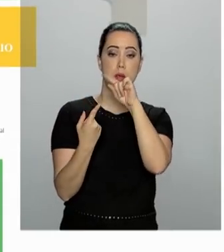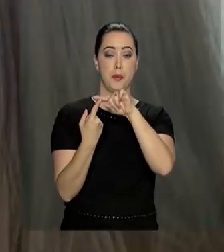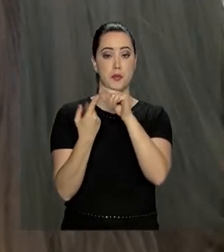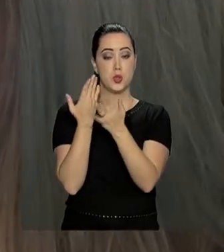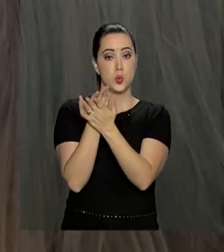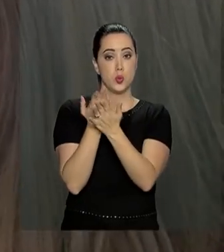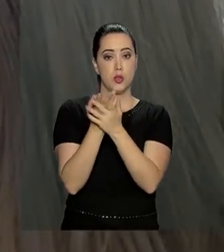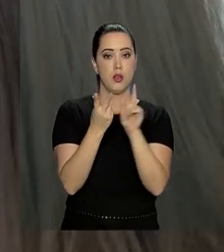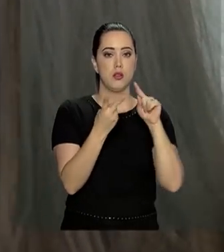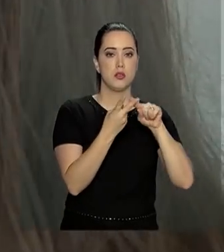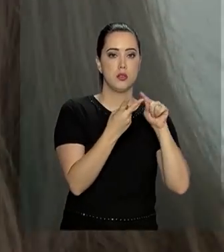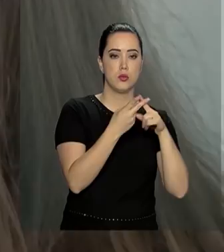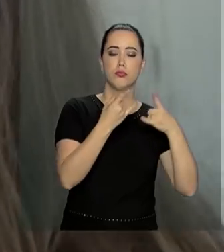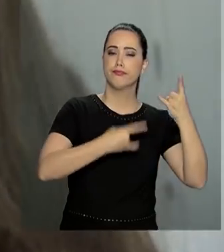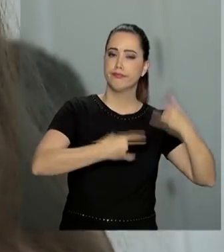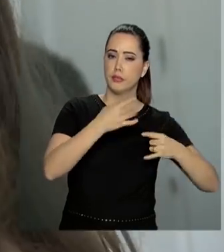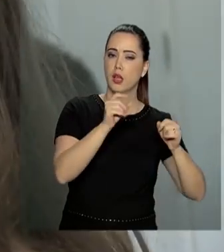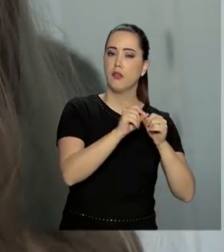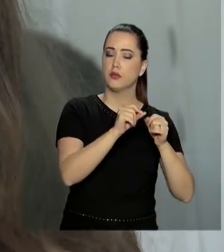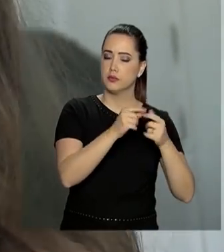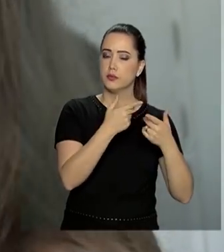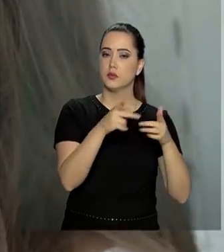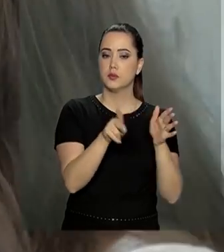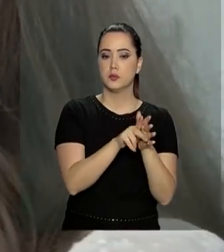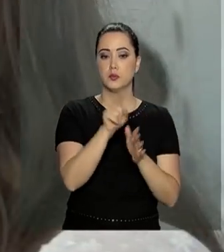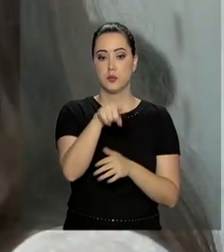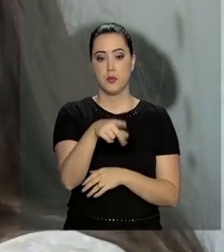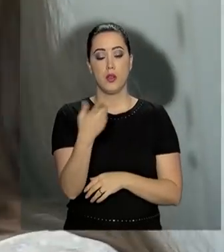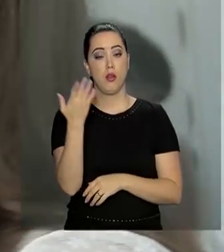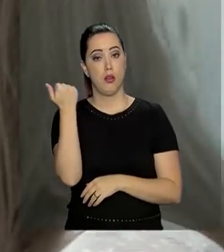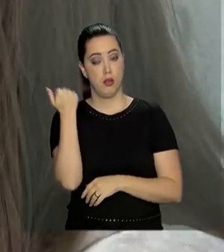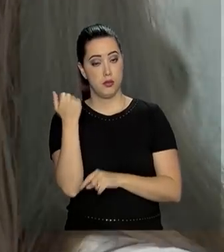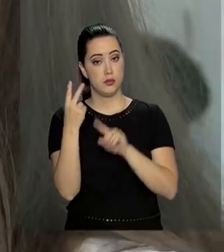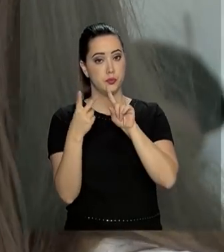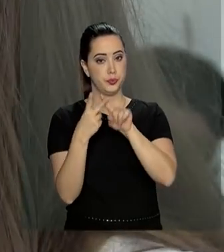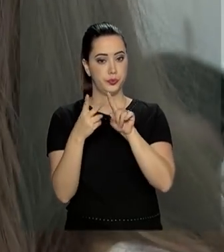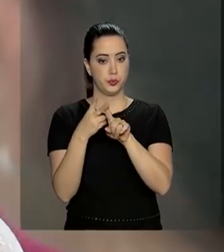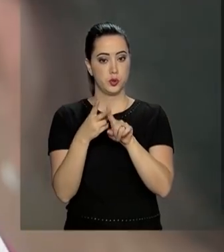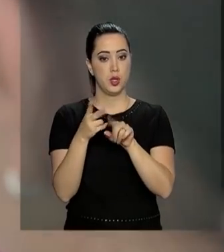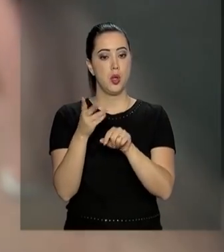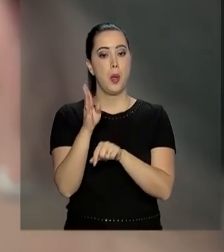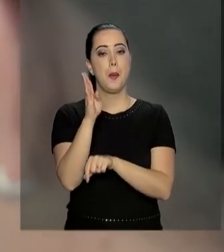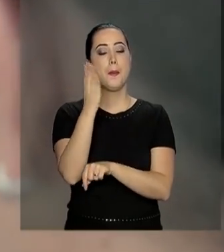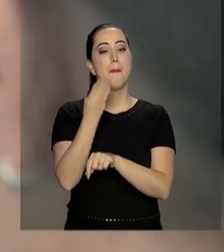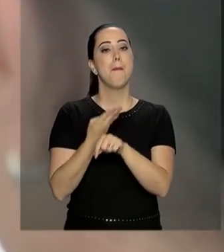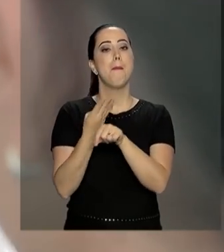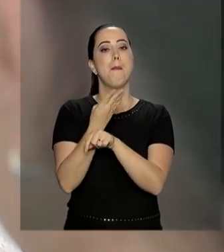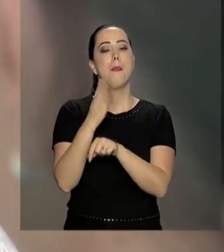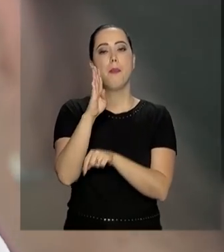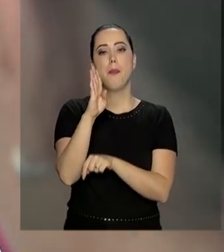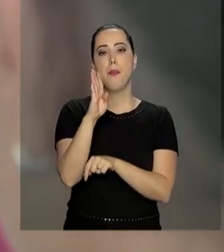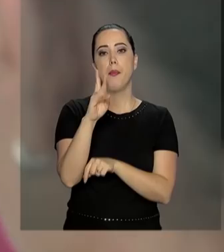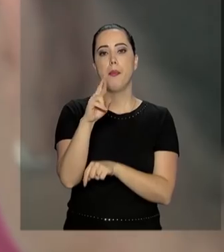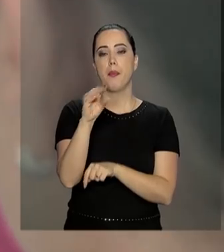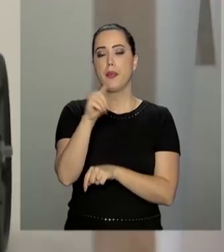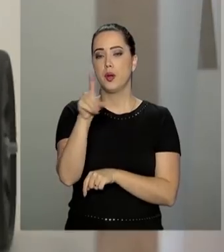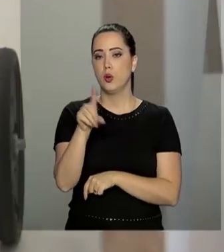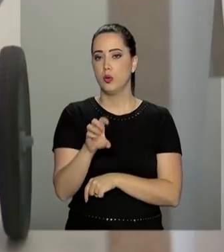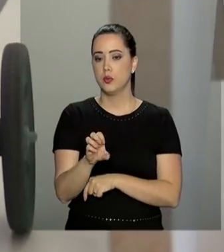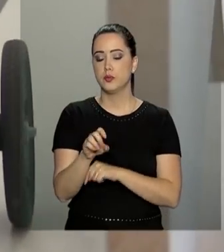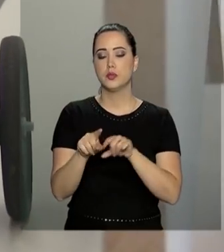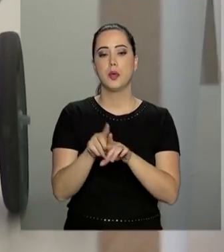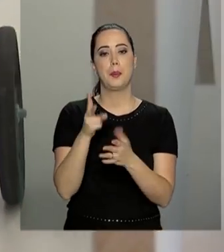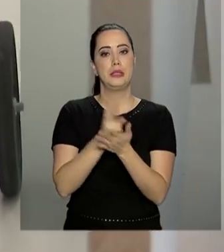prática. A Bianca ganhou medalha de bronze na prova prática da última edição da Olimpíada. Ela conta que apesar do nervosismo,